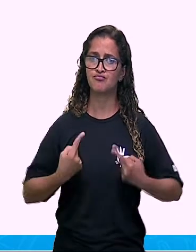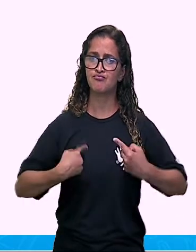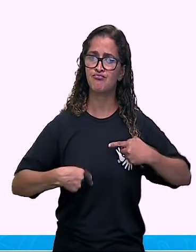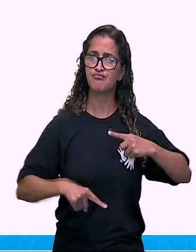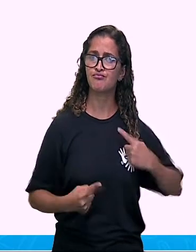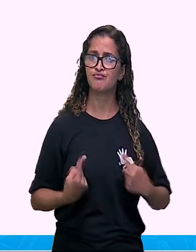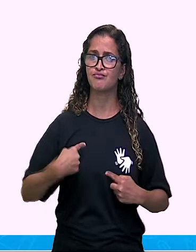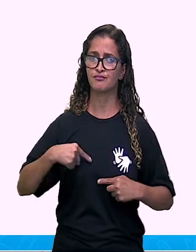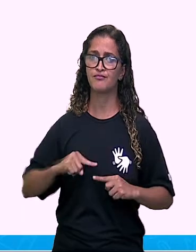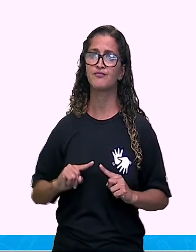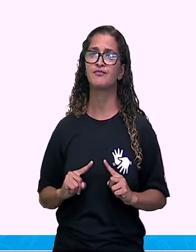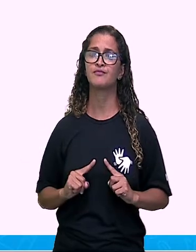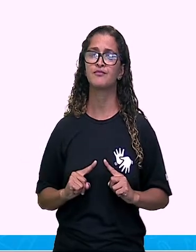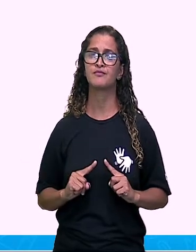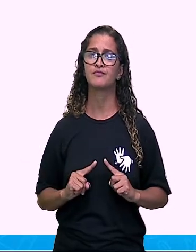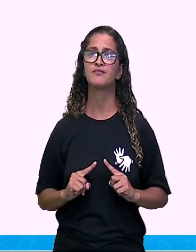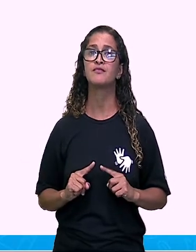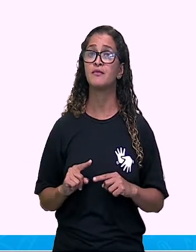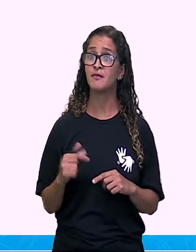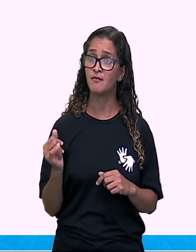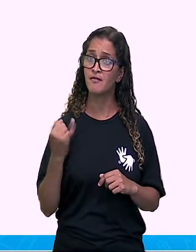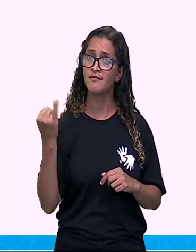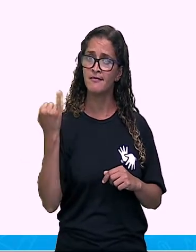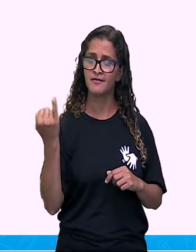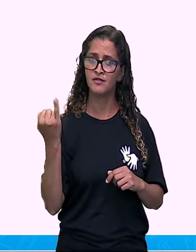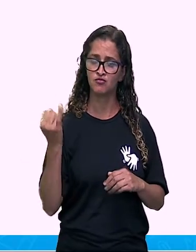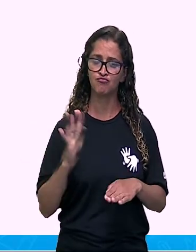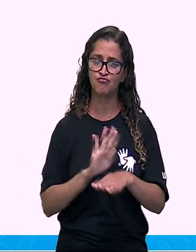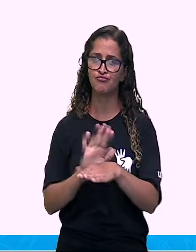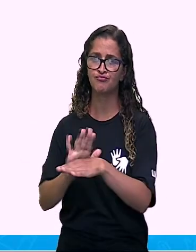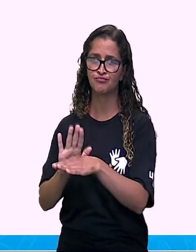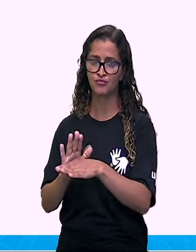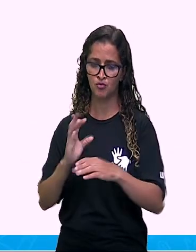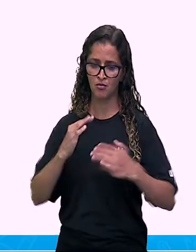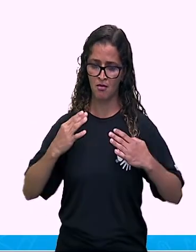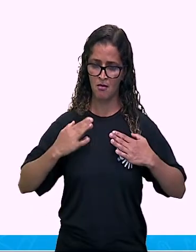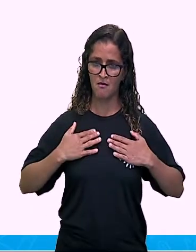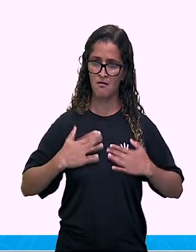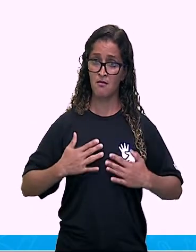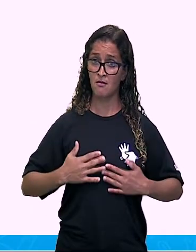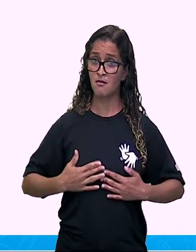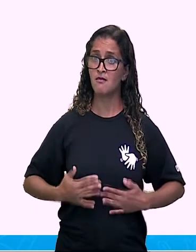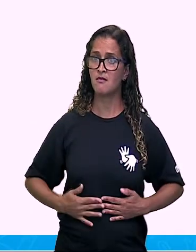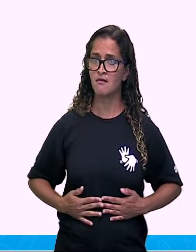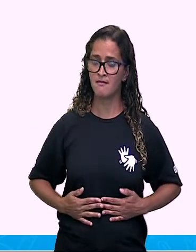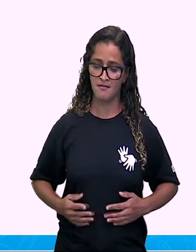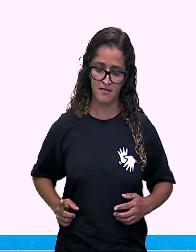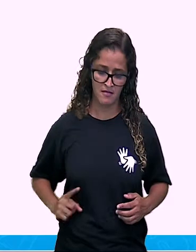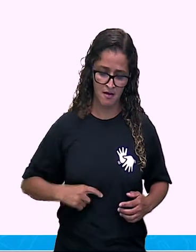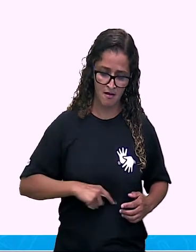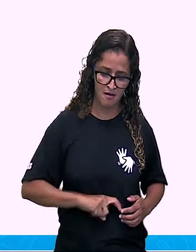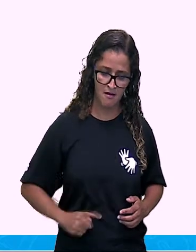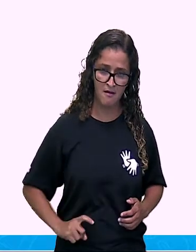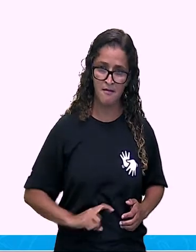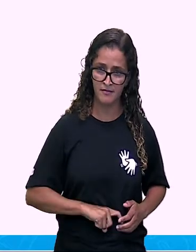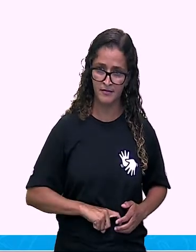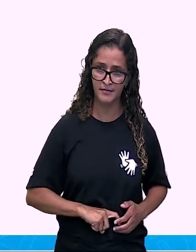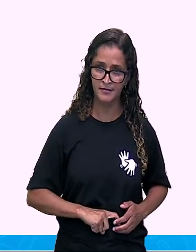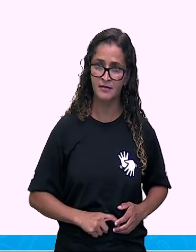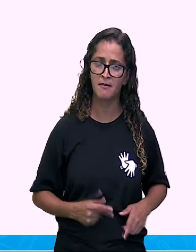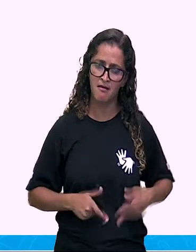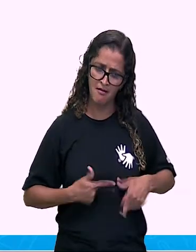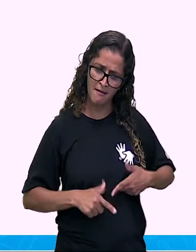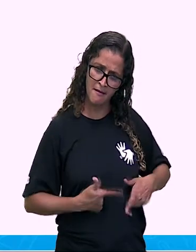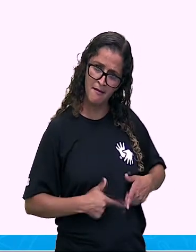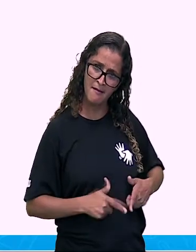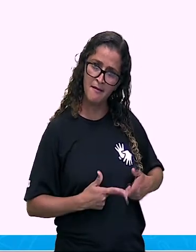como que é importante as bactérias boas. Então, elas ajudam o nosso intestino a funcionar corretamente,